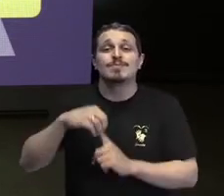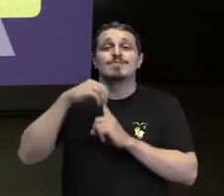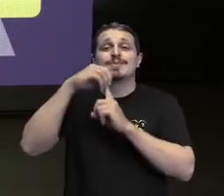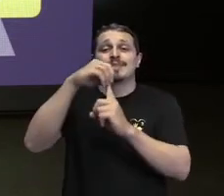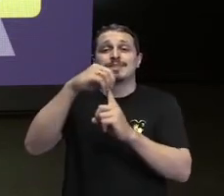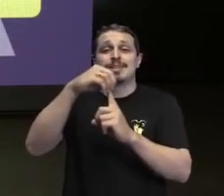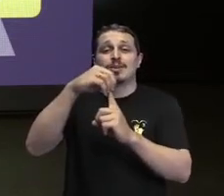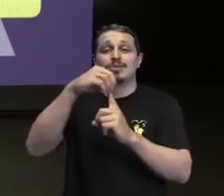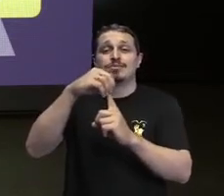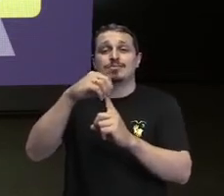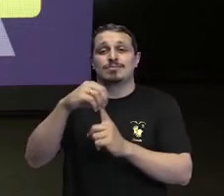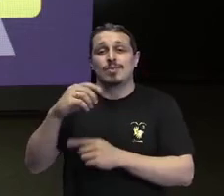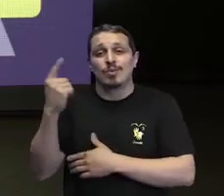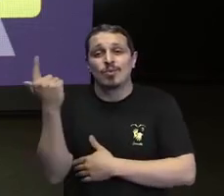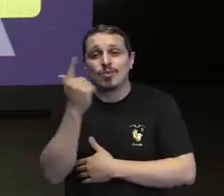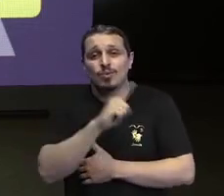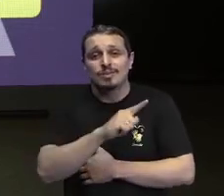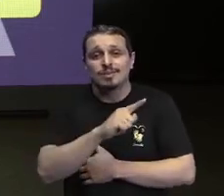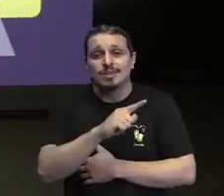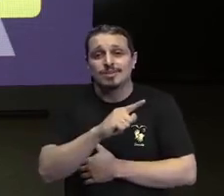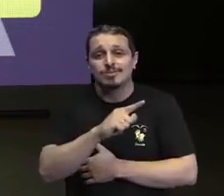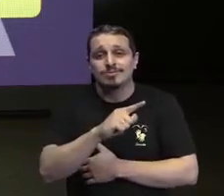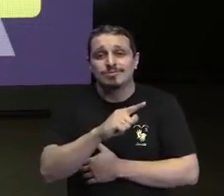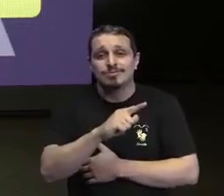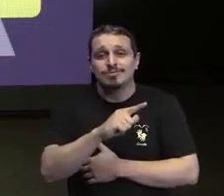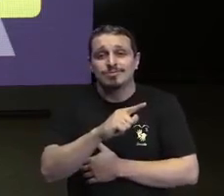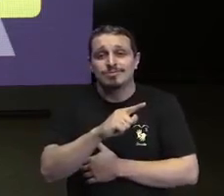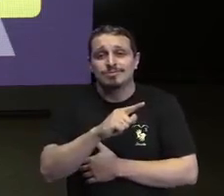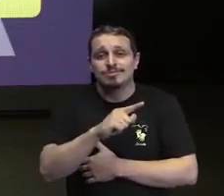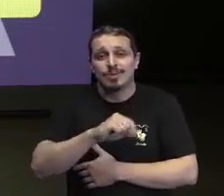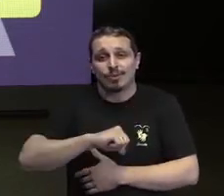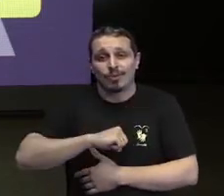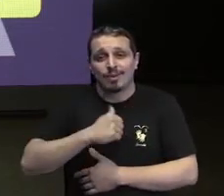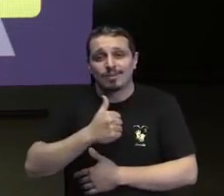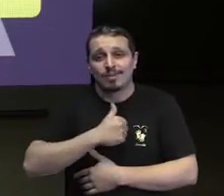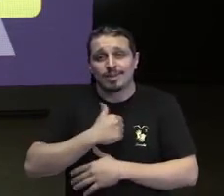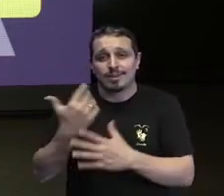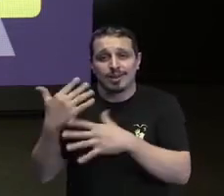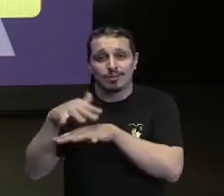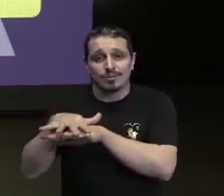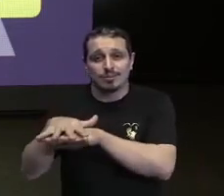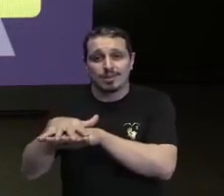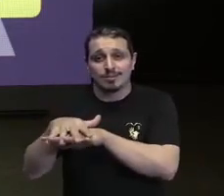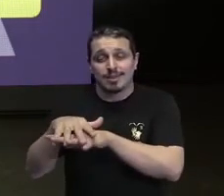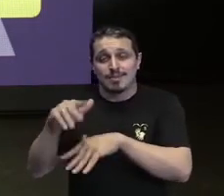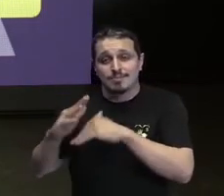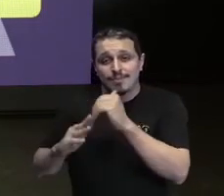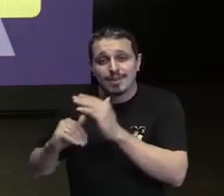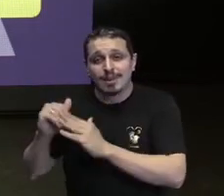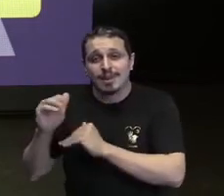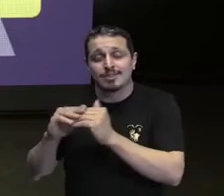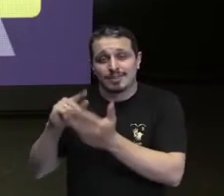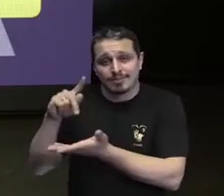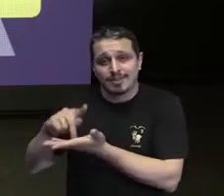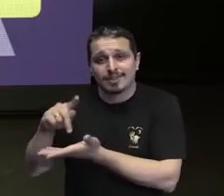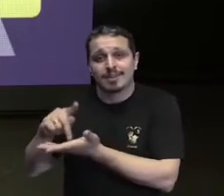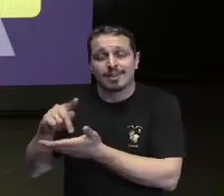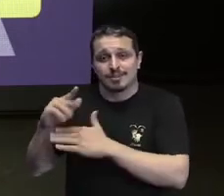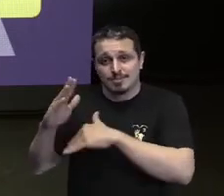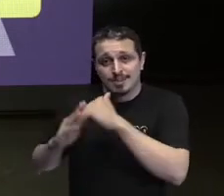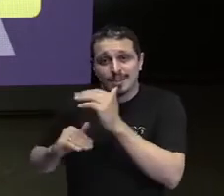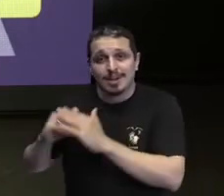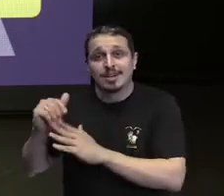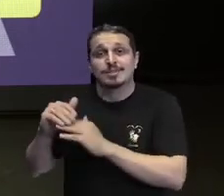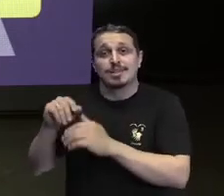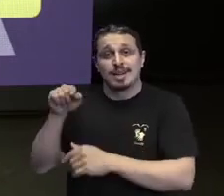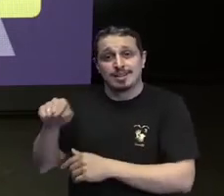consiga de fato ter atitude inclusiva na prática porque hoje a gente vê muito muito